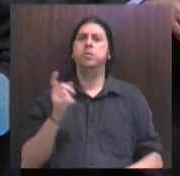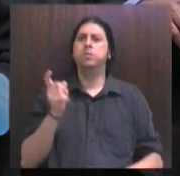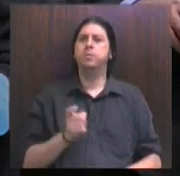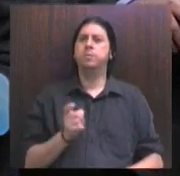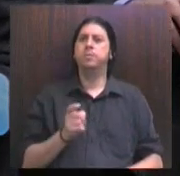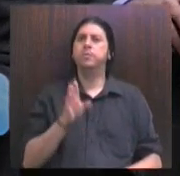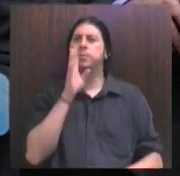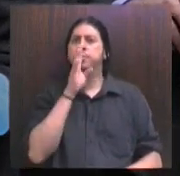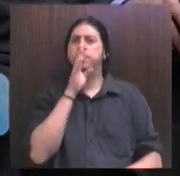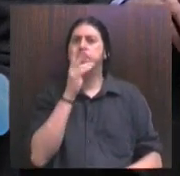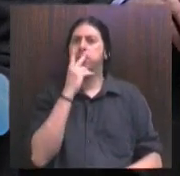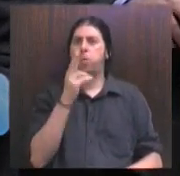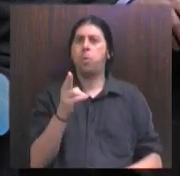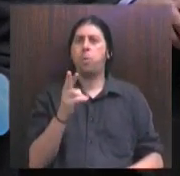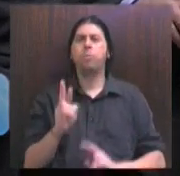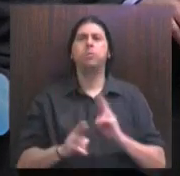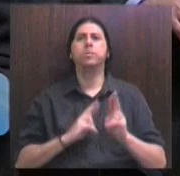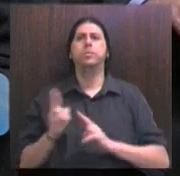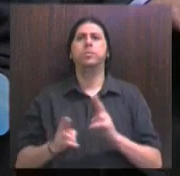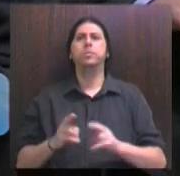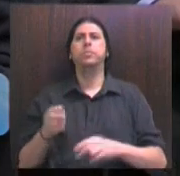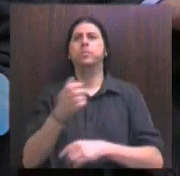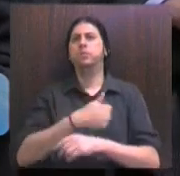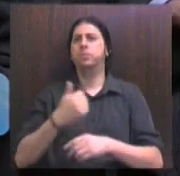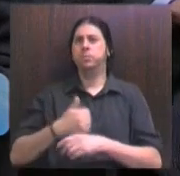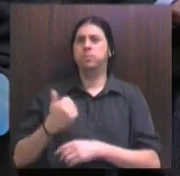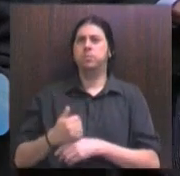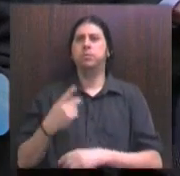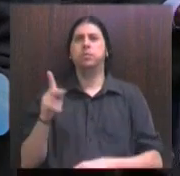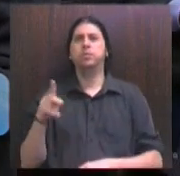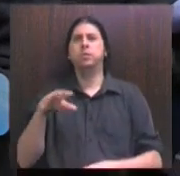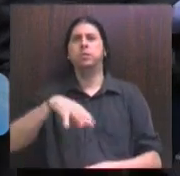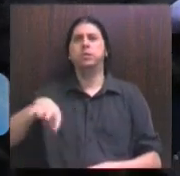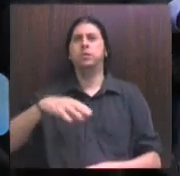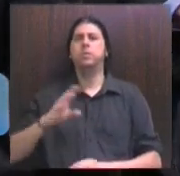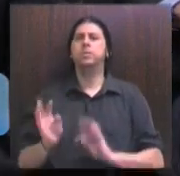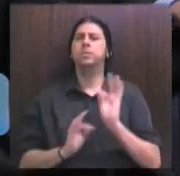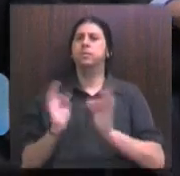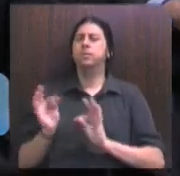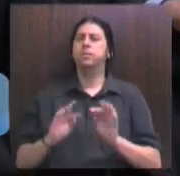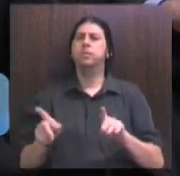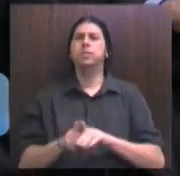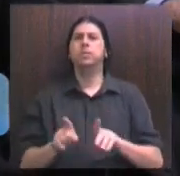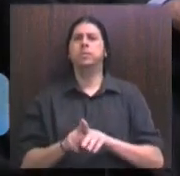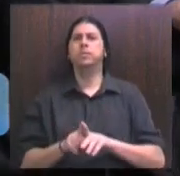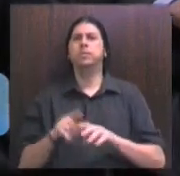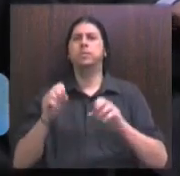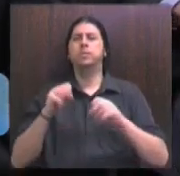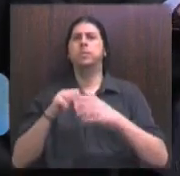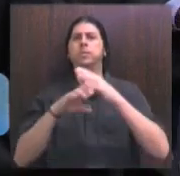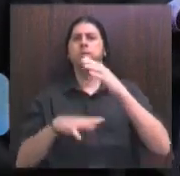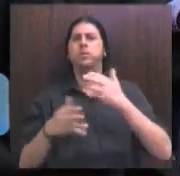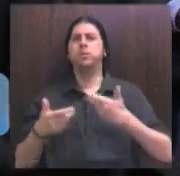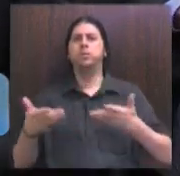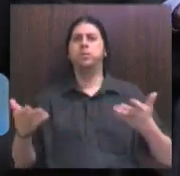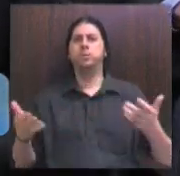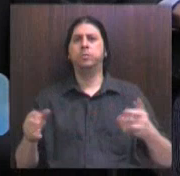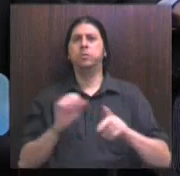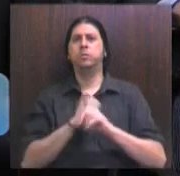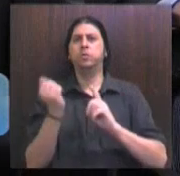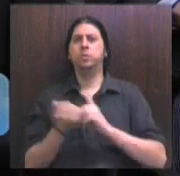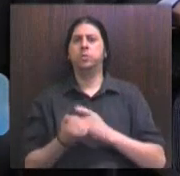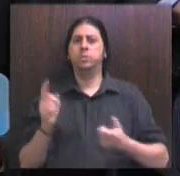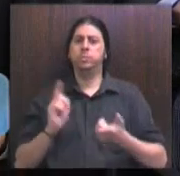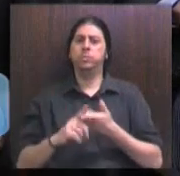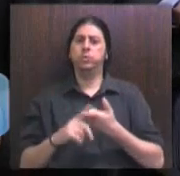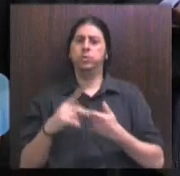reconhecida como uma referência para os profissionais da área tecnológica em benefício da sociedade. Por